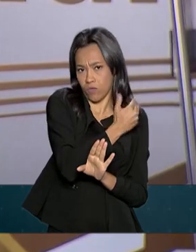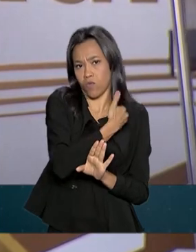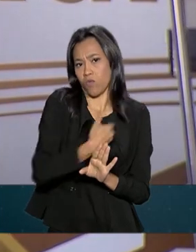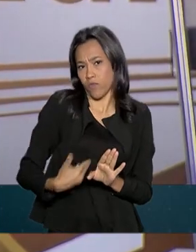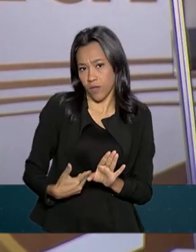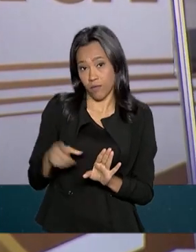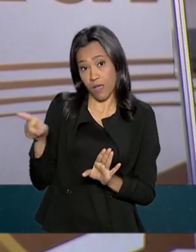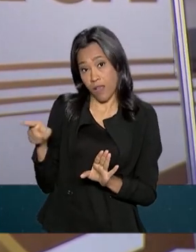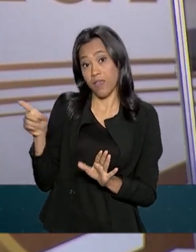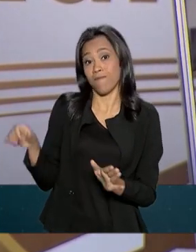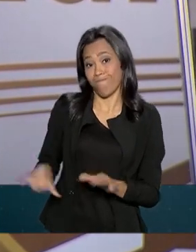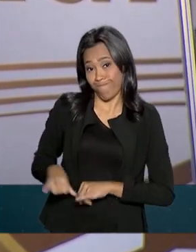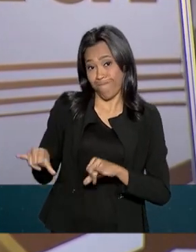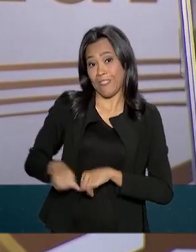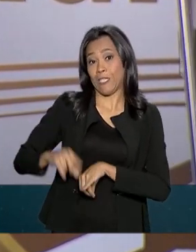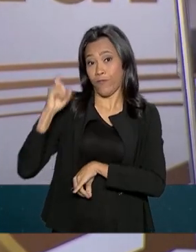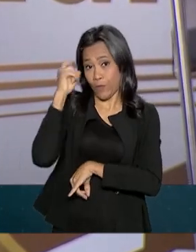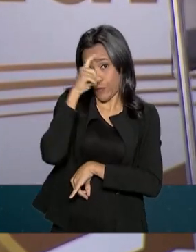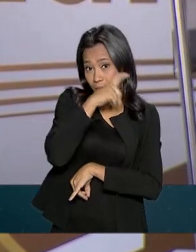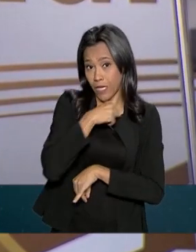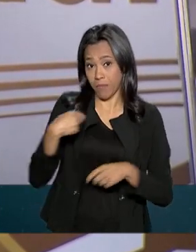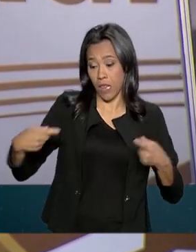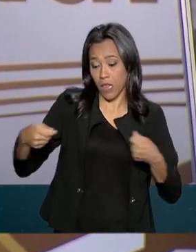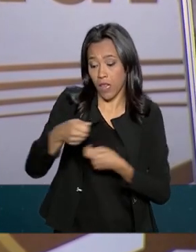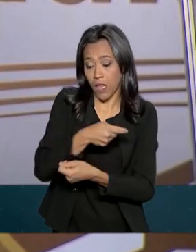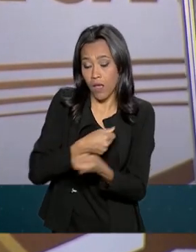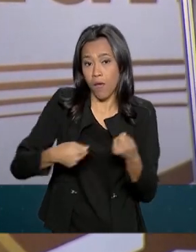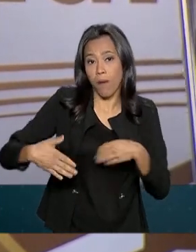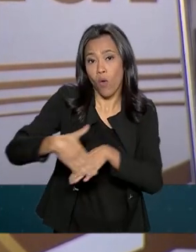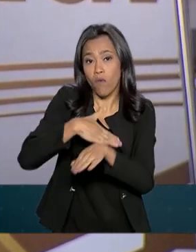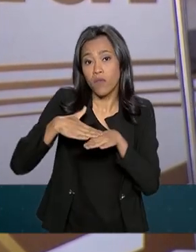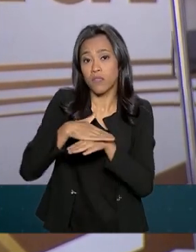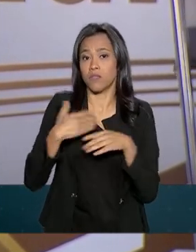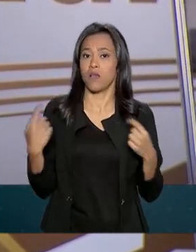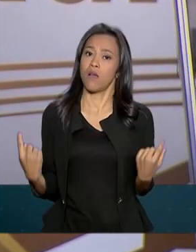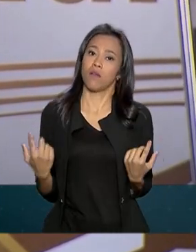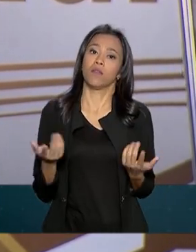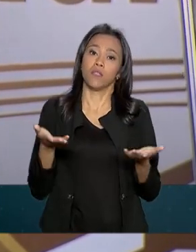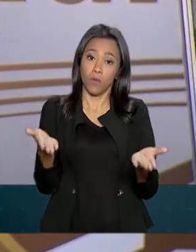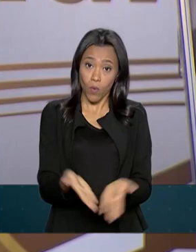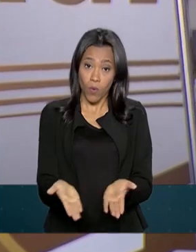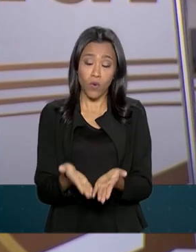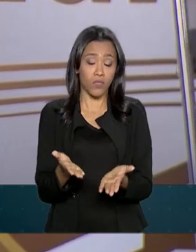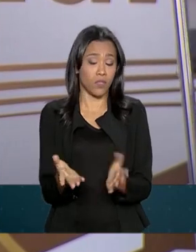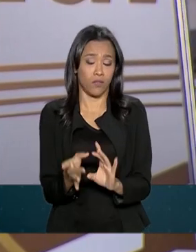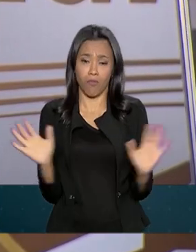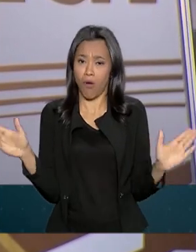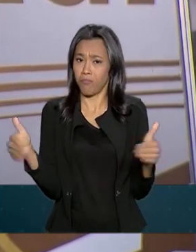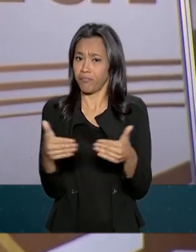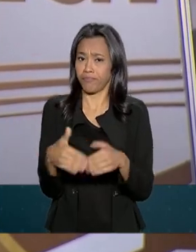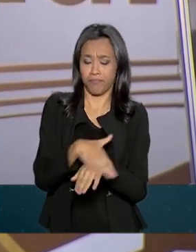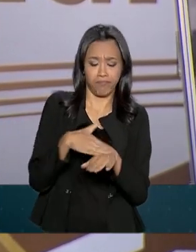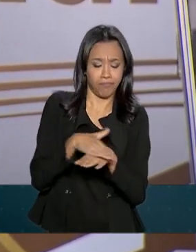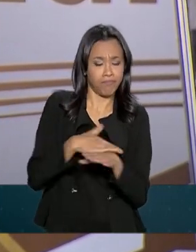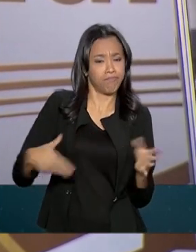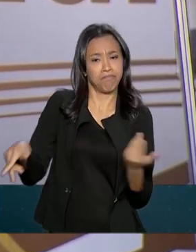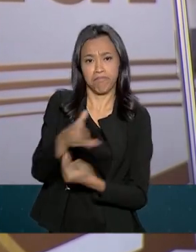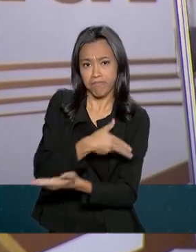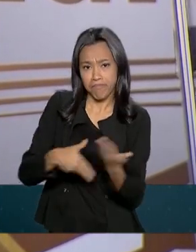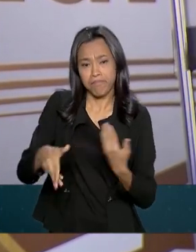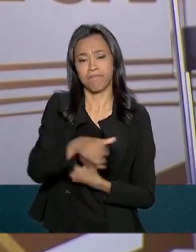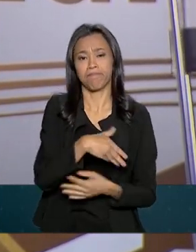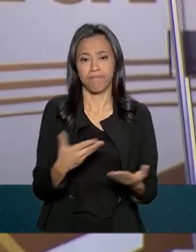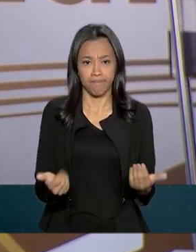orgulho de estar ao lado do Ricardo Salles, que já integrou o quadro do PSDB e